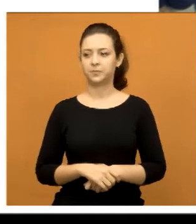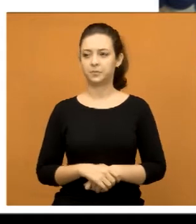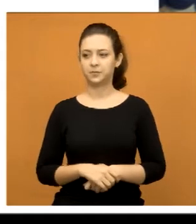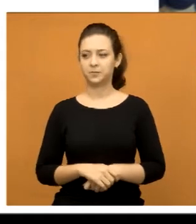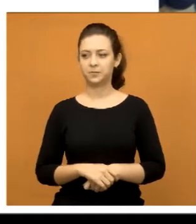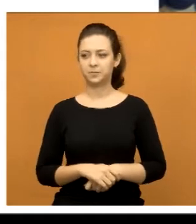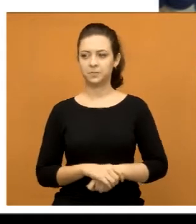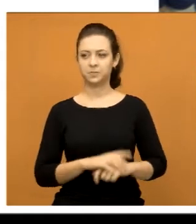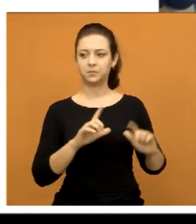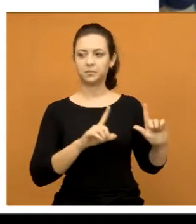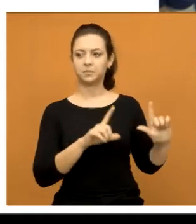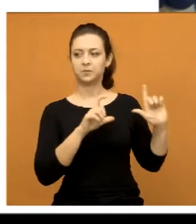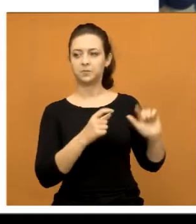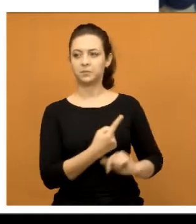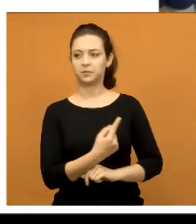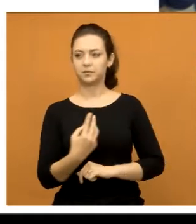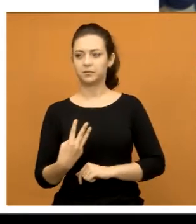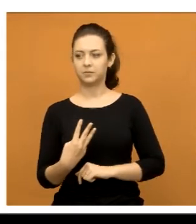A foto 13.